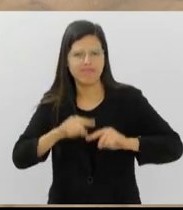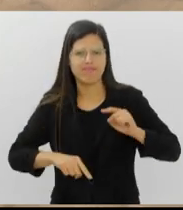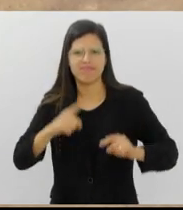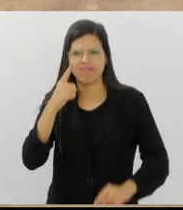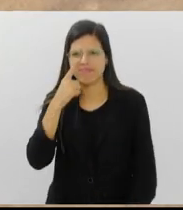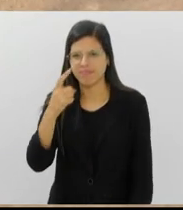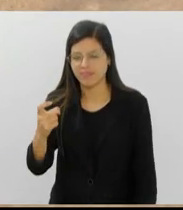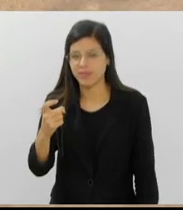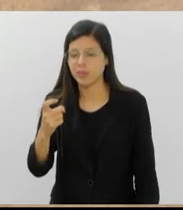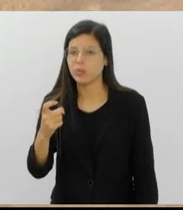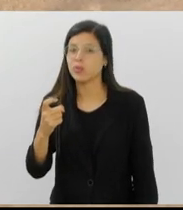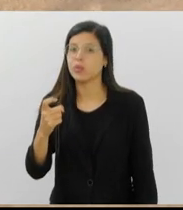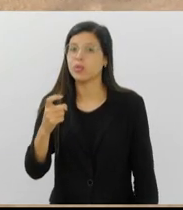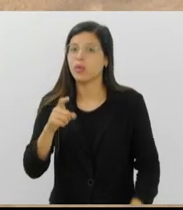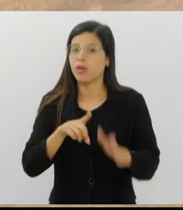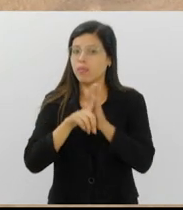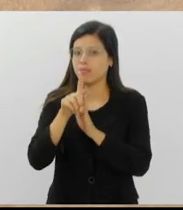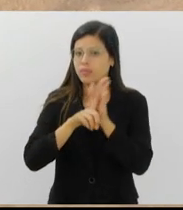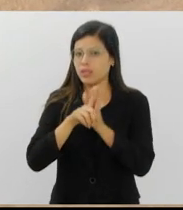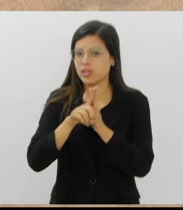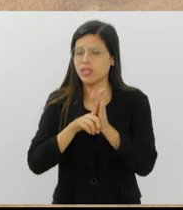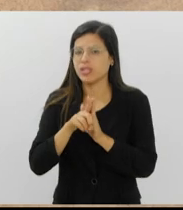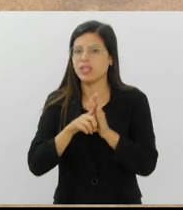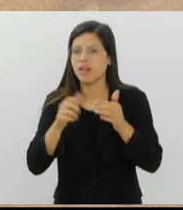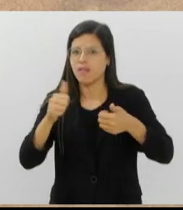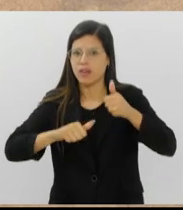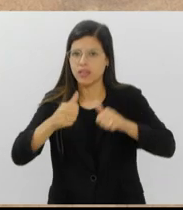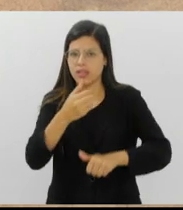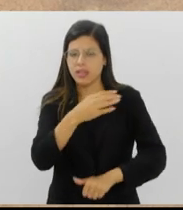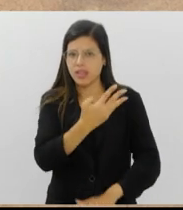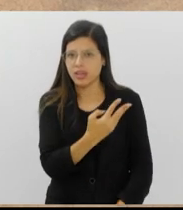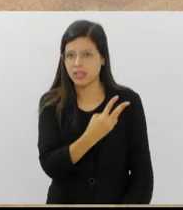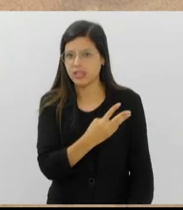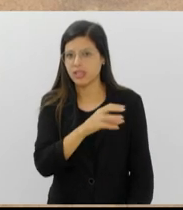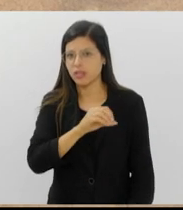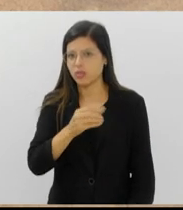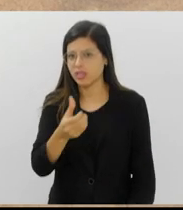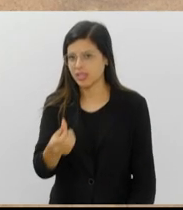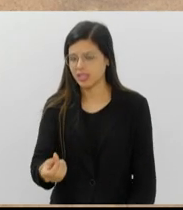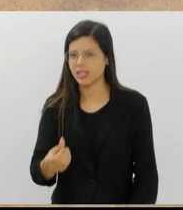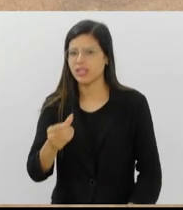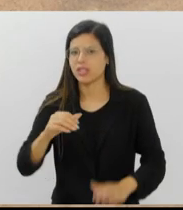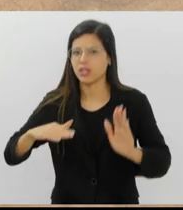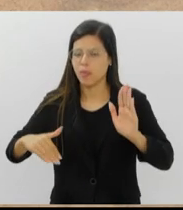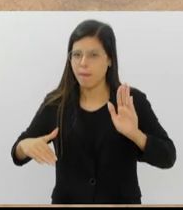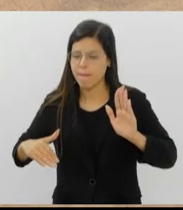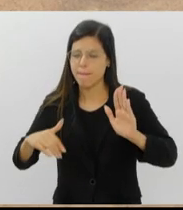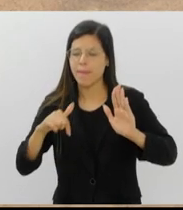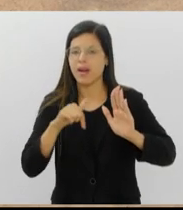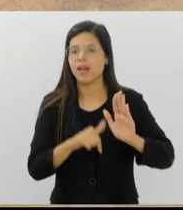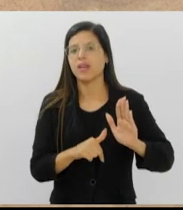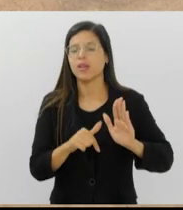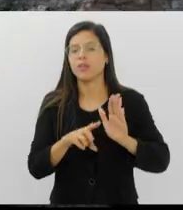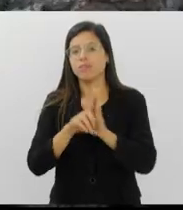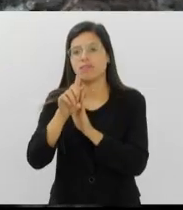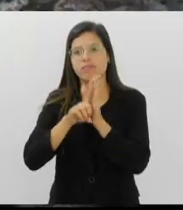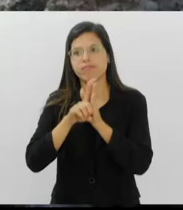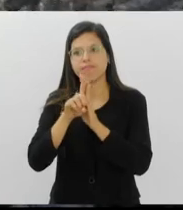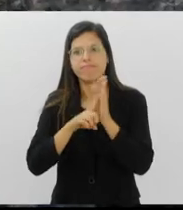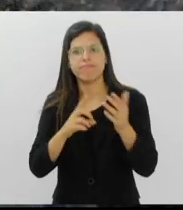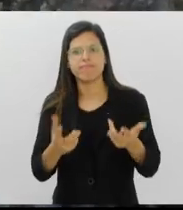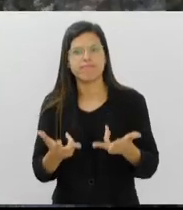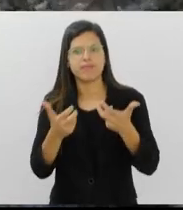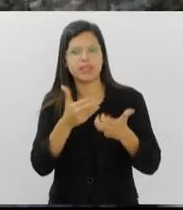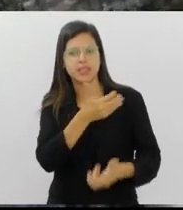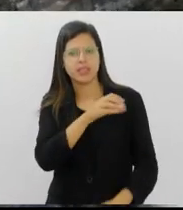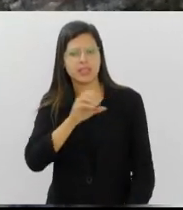A pesquisa avaliou 306 praias em 201 municípios da costa brasileira. O estudo constatou que 100